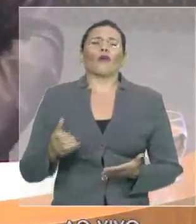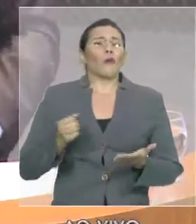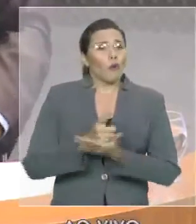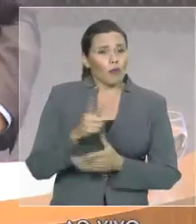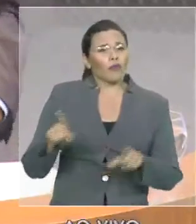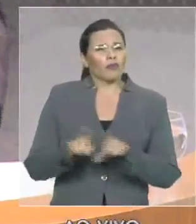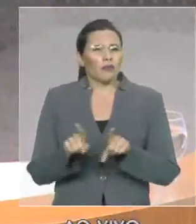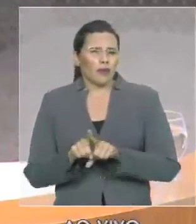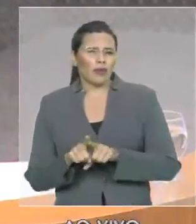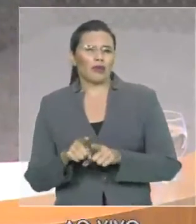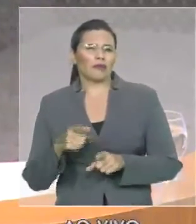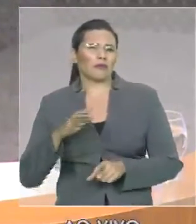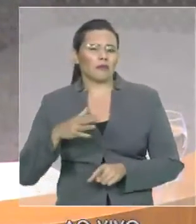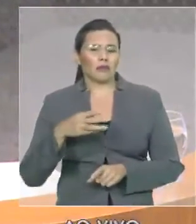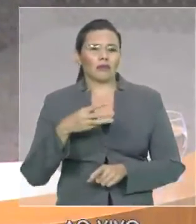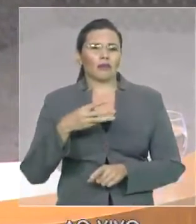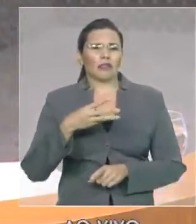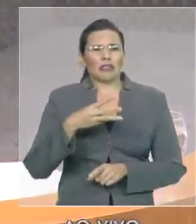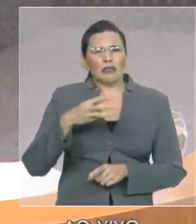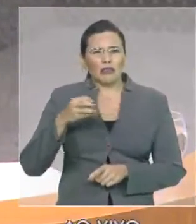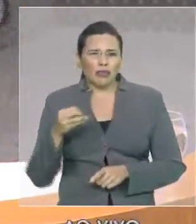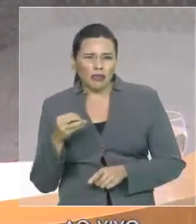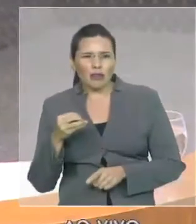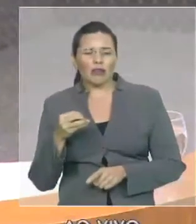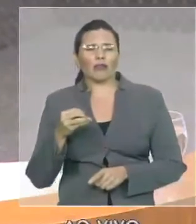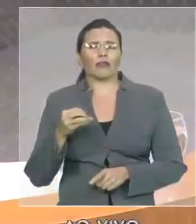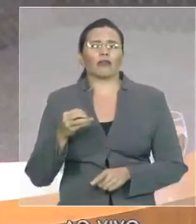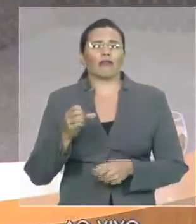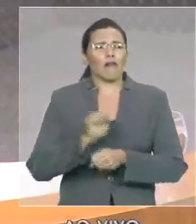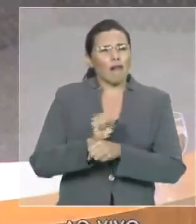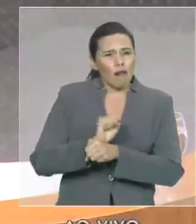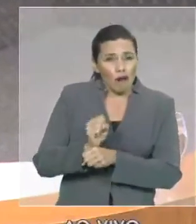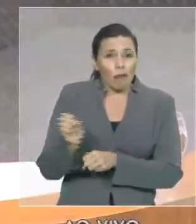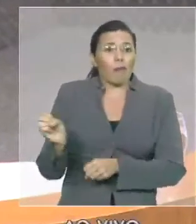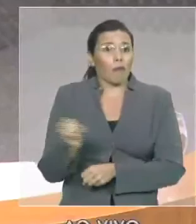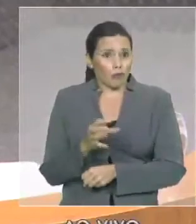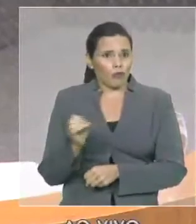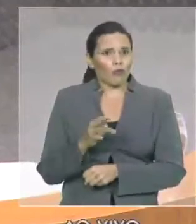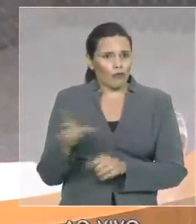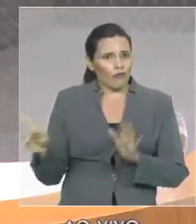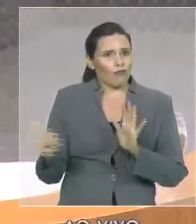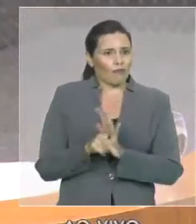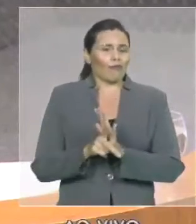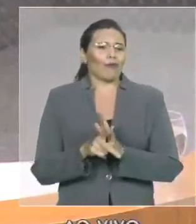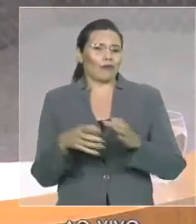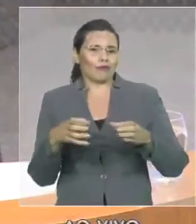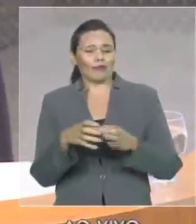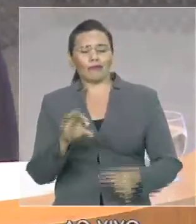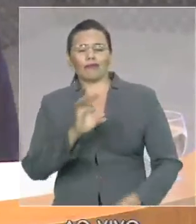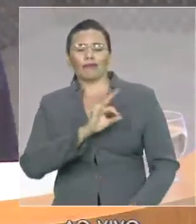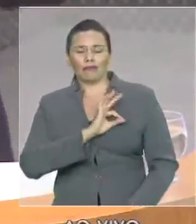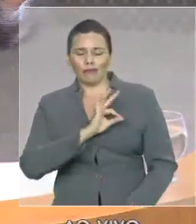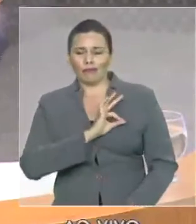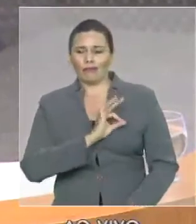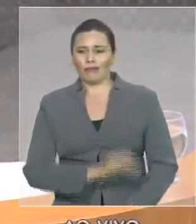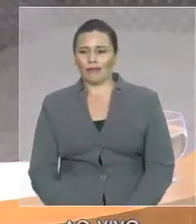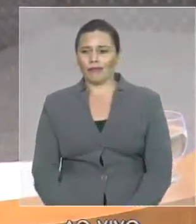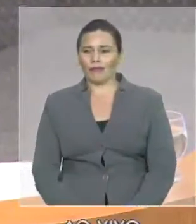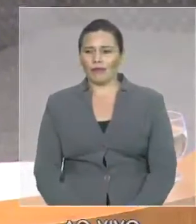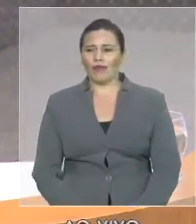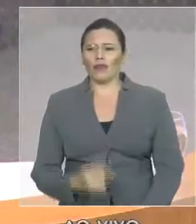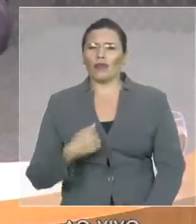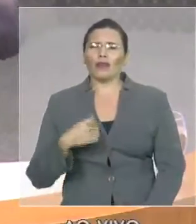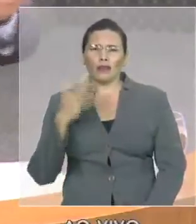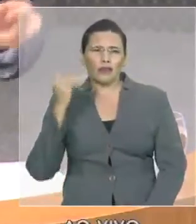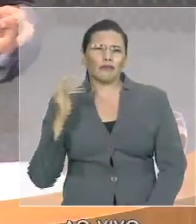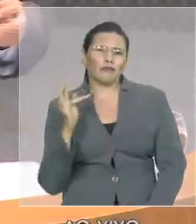vamos agora, na quinta-feira, entregar mais 40 viaturas, e nós vamos chegar a 300 novas viaturas